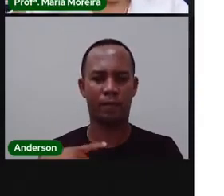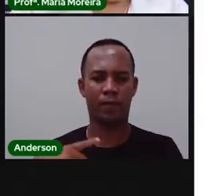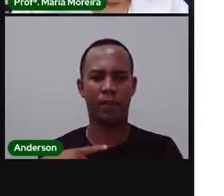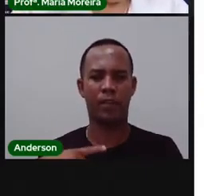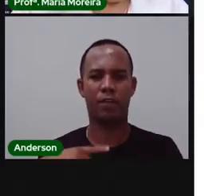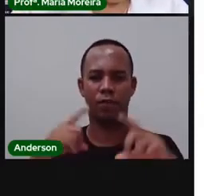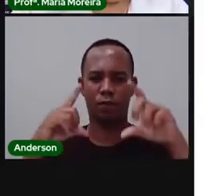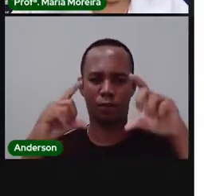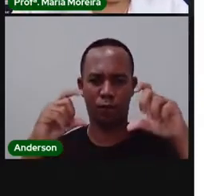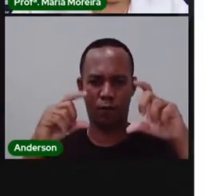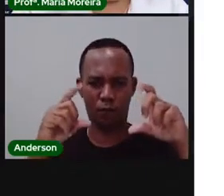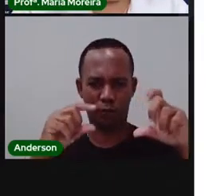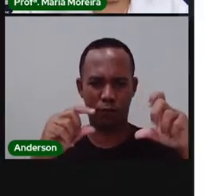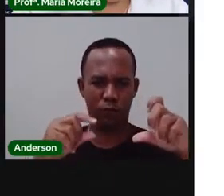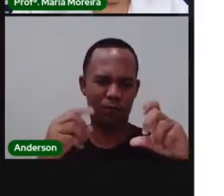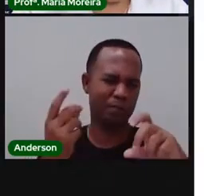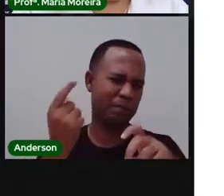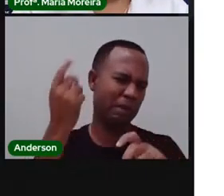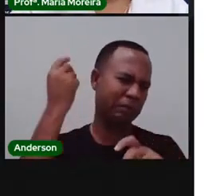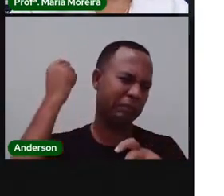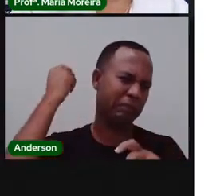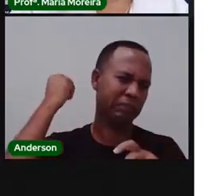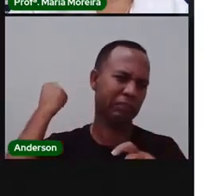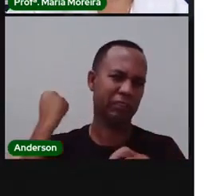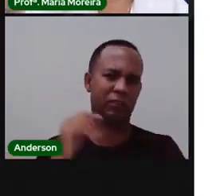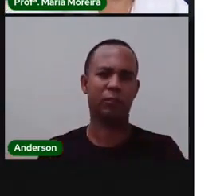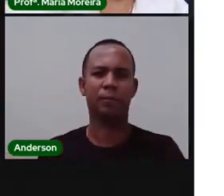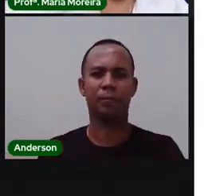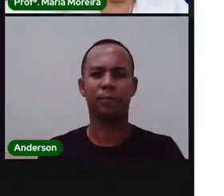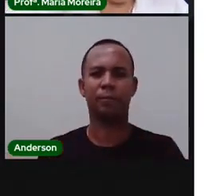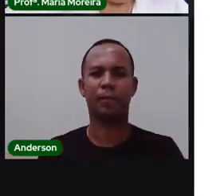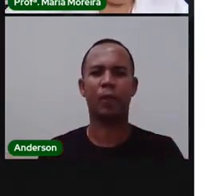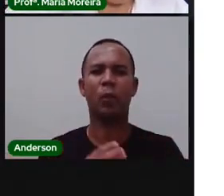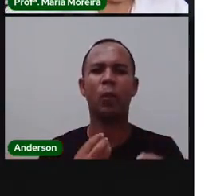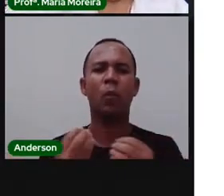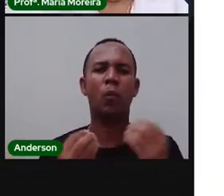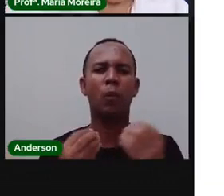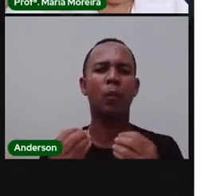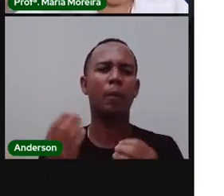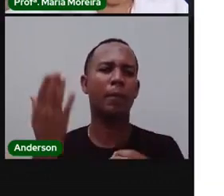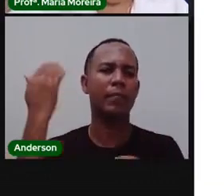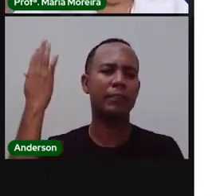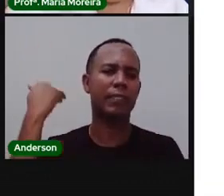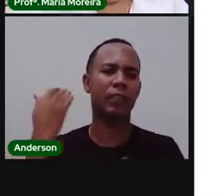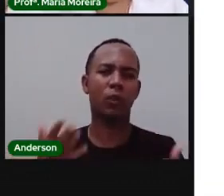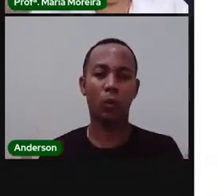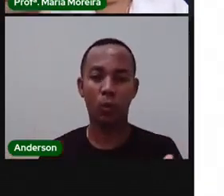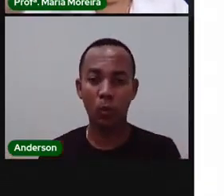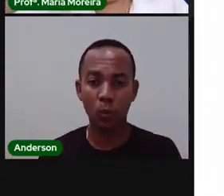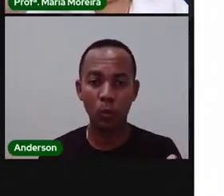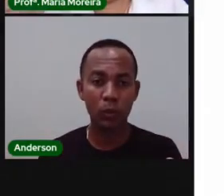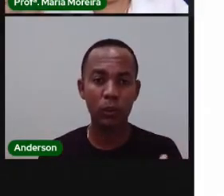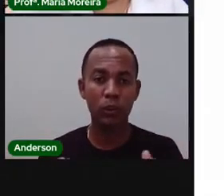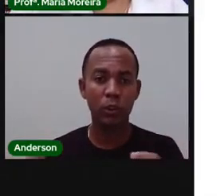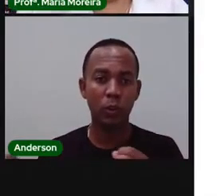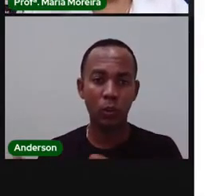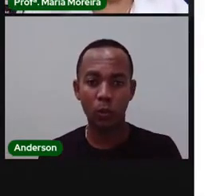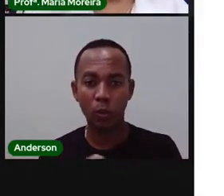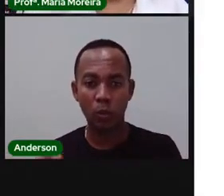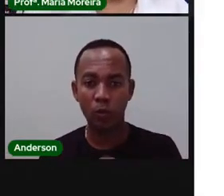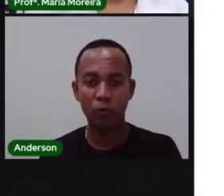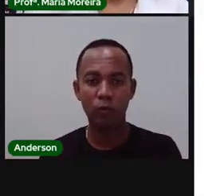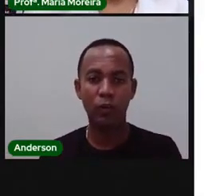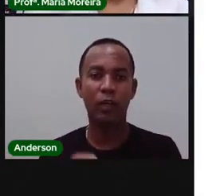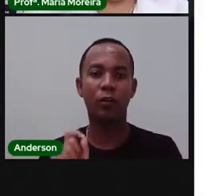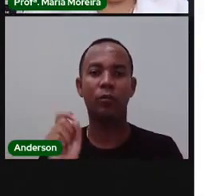na internet, inclusive, a PRO também, para vocês, uma foto do Casarão antigamente e do Casarão atualmente. Essa é uma foto mais atual